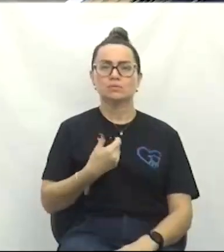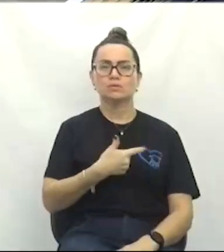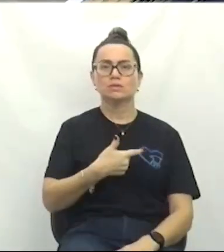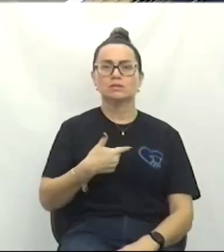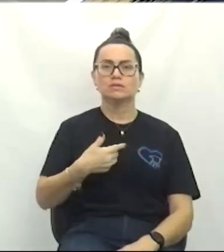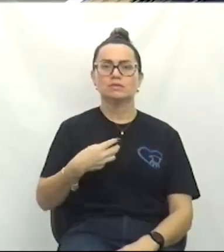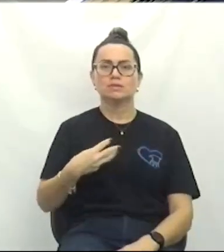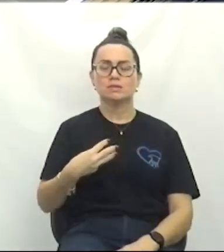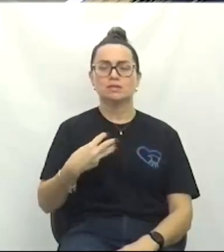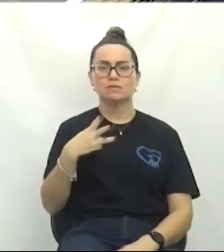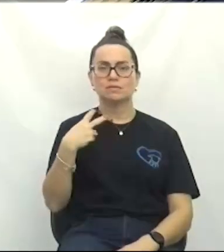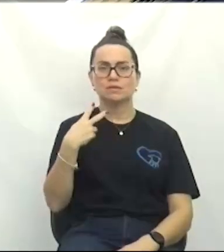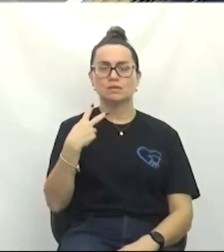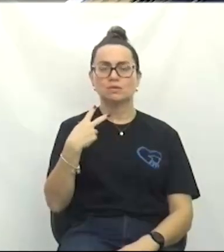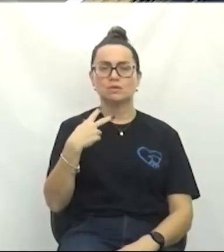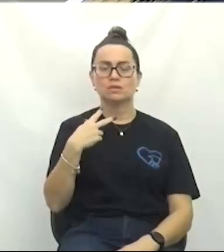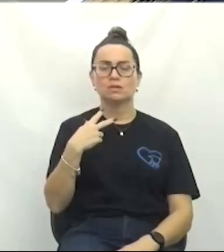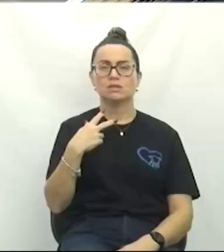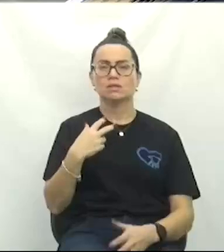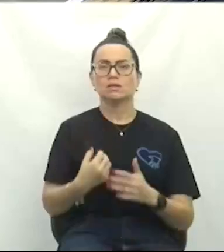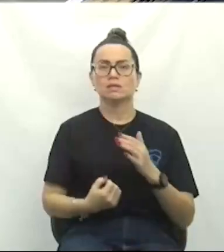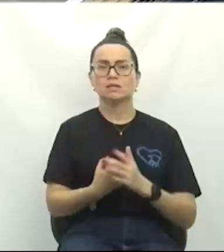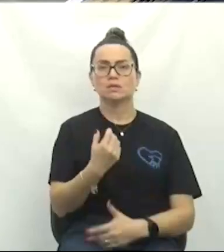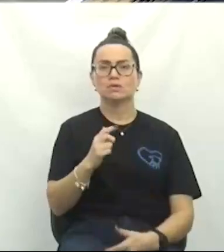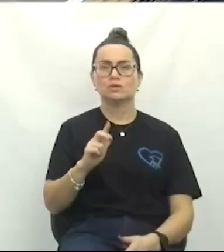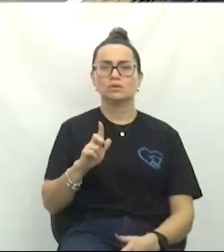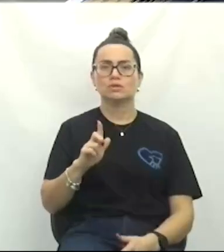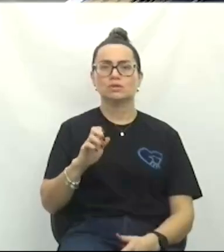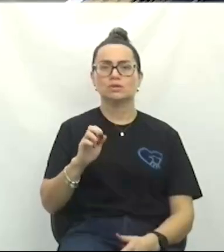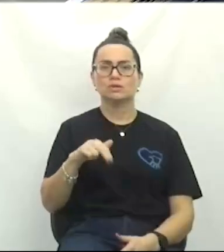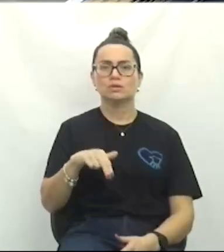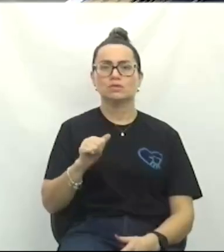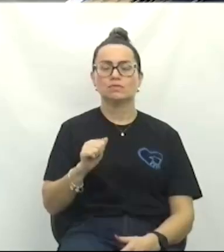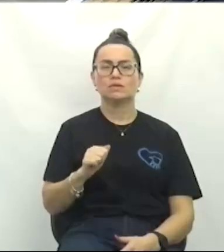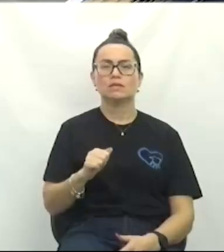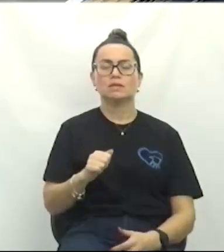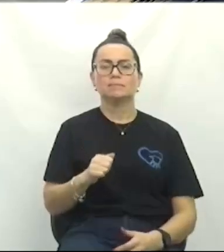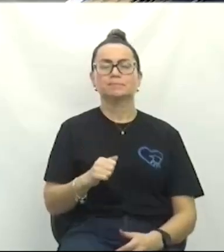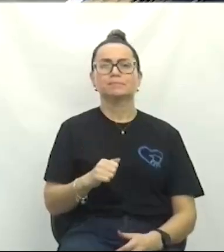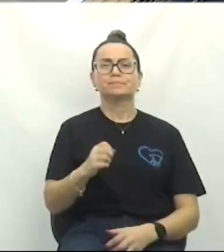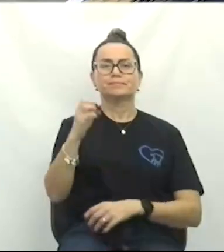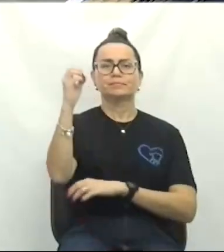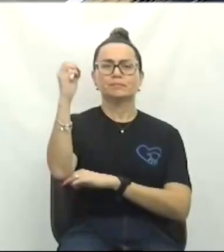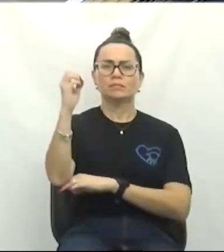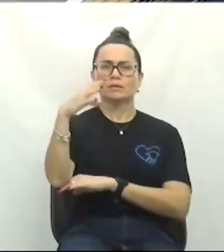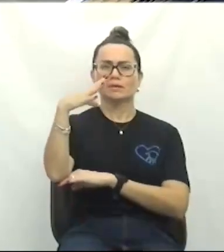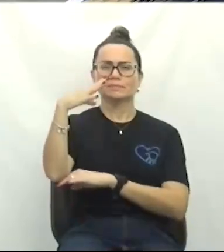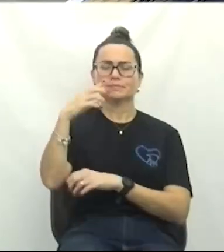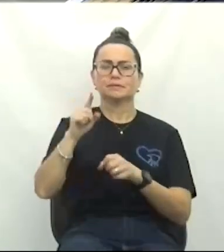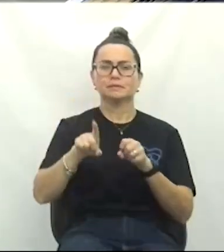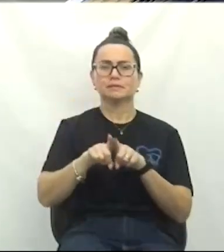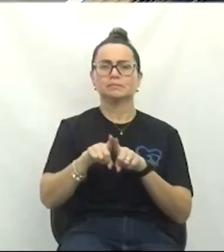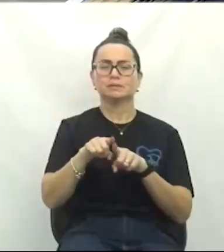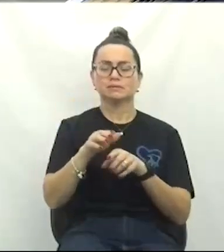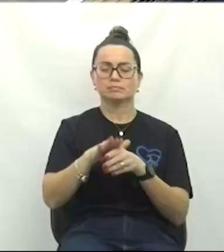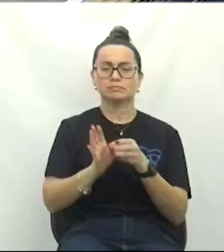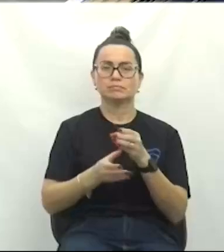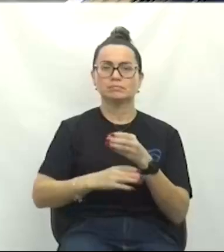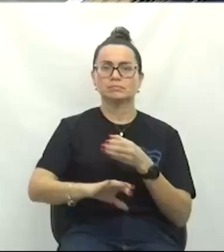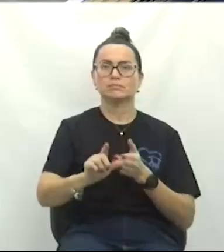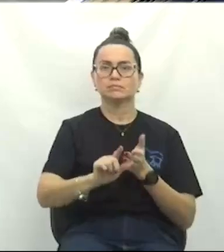Autora, vereadora Giovanna Vito Mondardo. Instalação de iluminação pública e limpeza da Boca de Lobo na Avenida